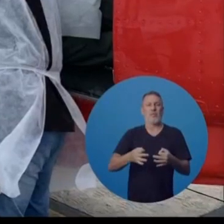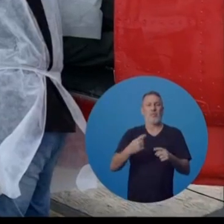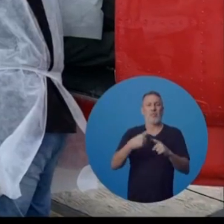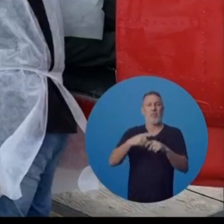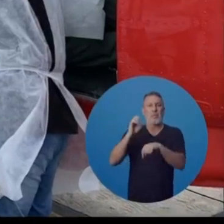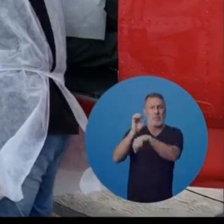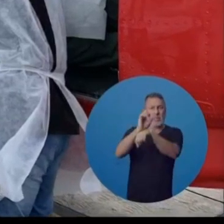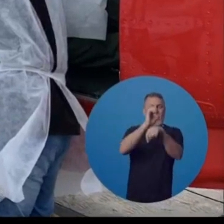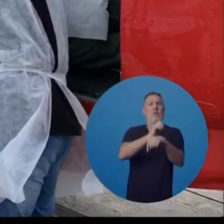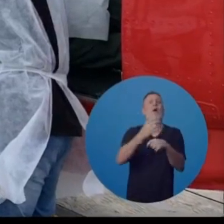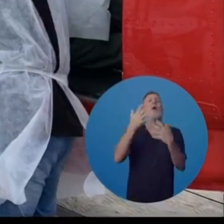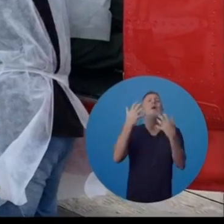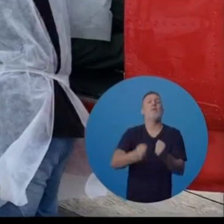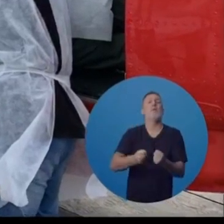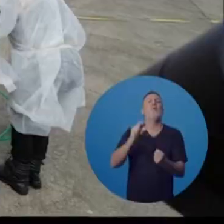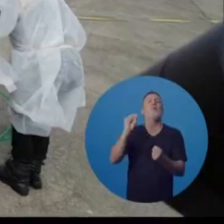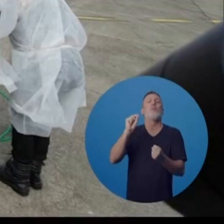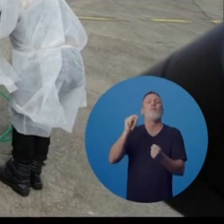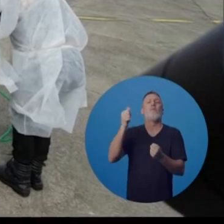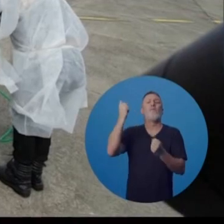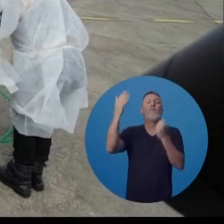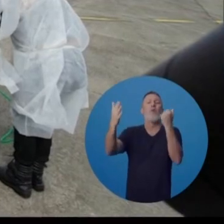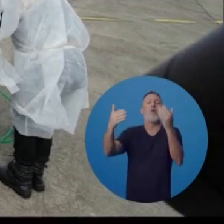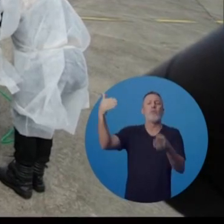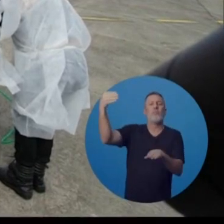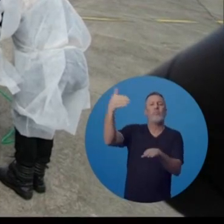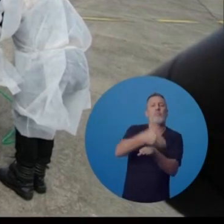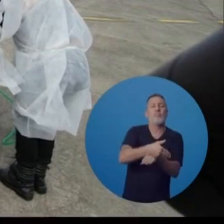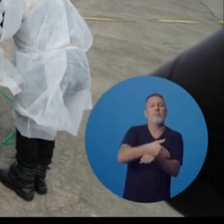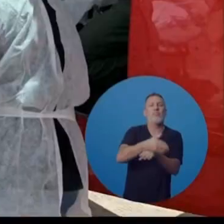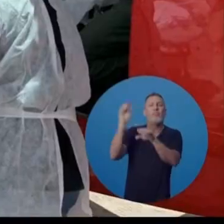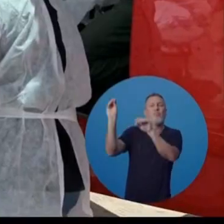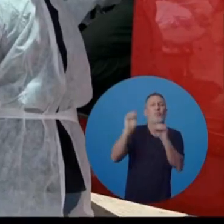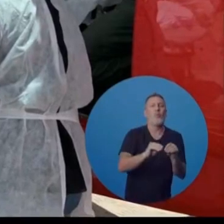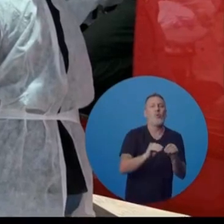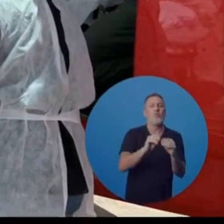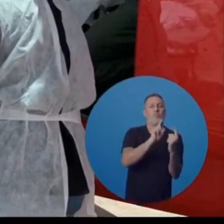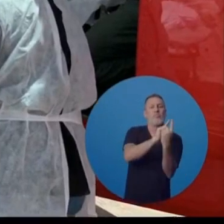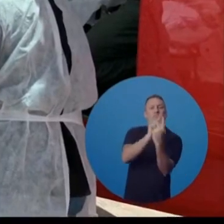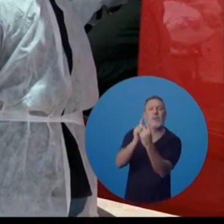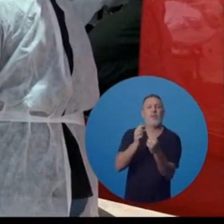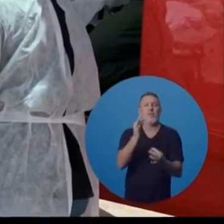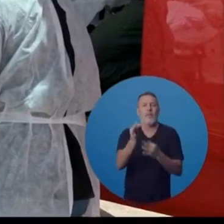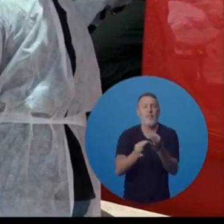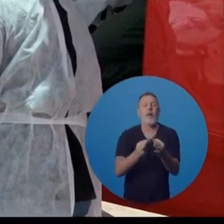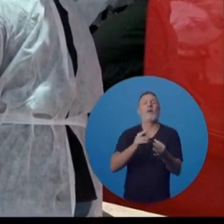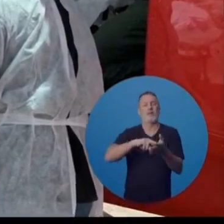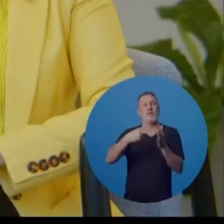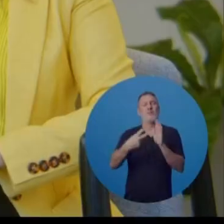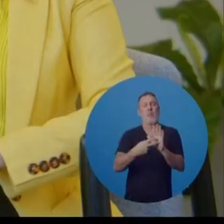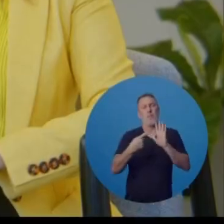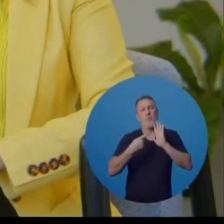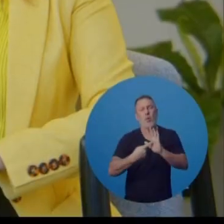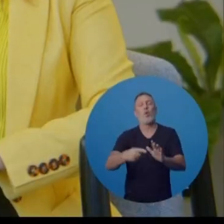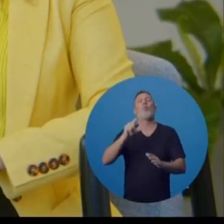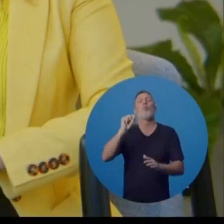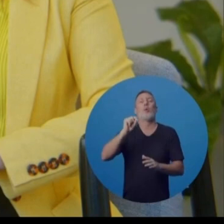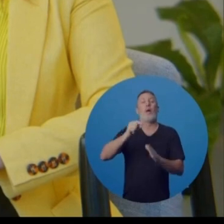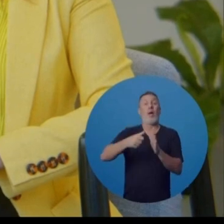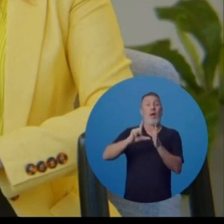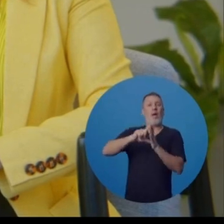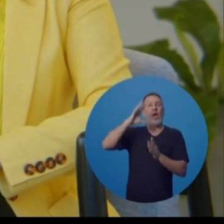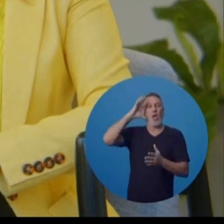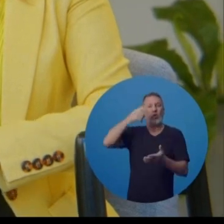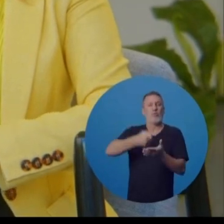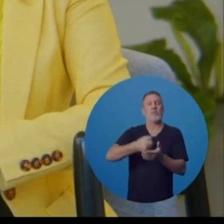Inclusive depois o estado teve a possibilidade de receber pessoas de outros estados. Isso demonstra, né? Como